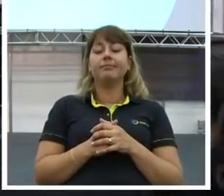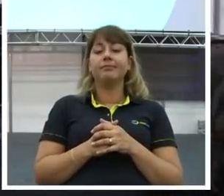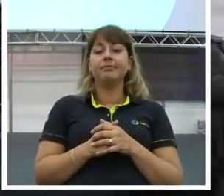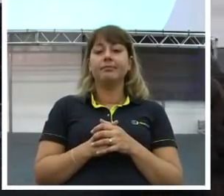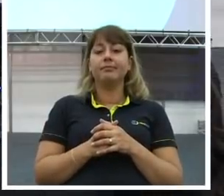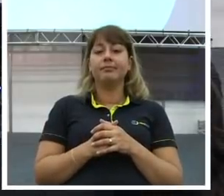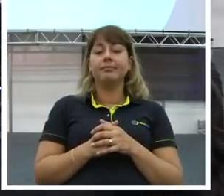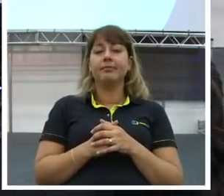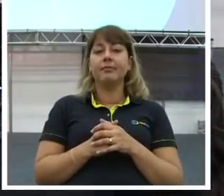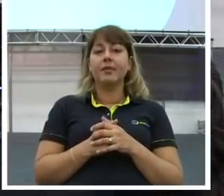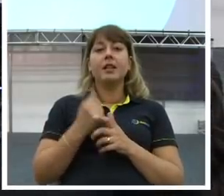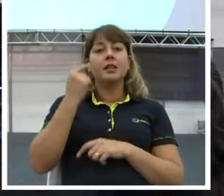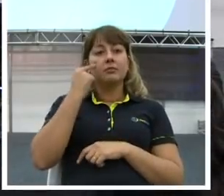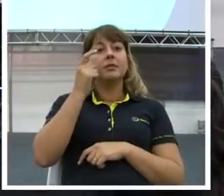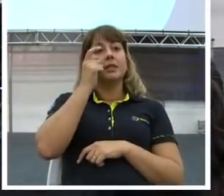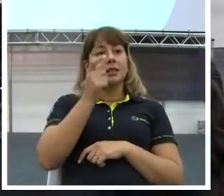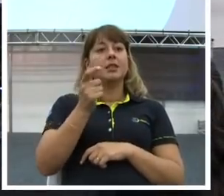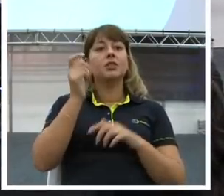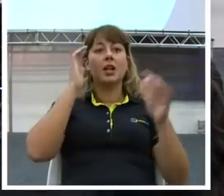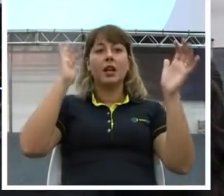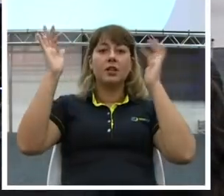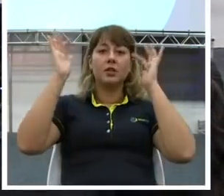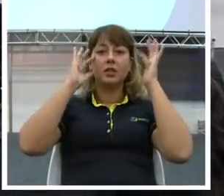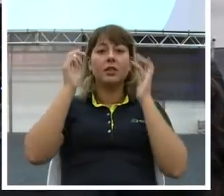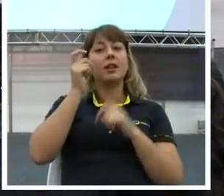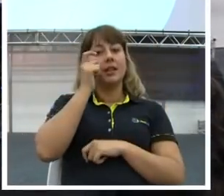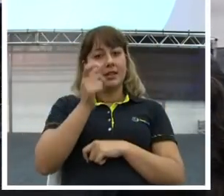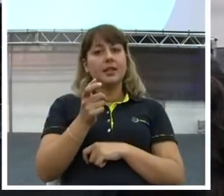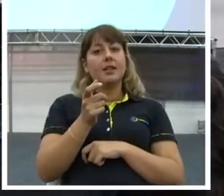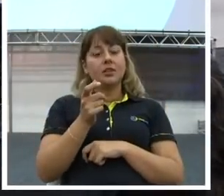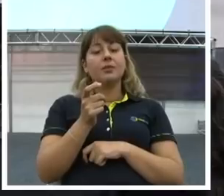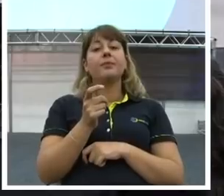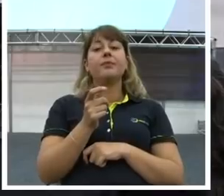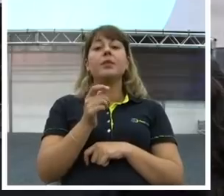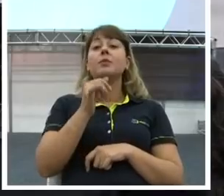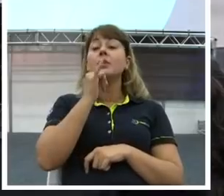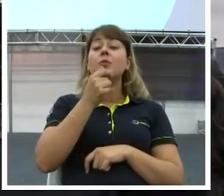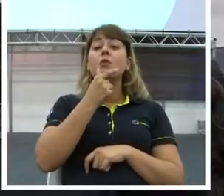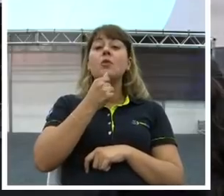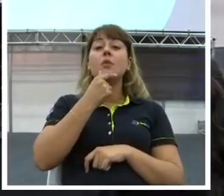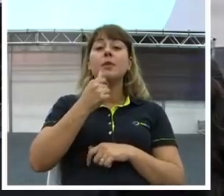Olha só que interessante. Isso não acontece com o Neymar.